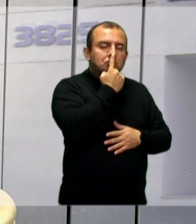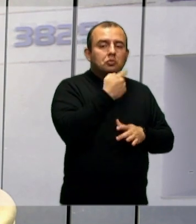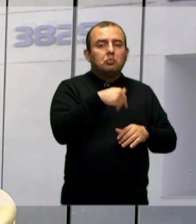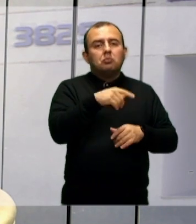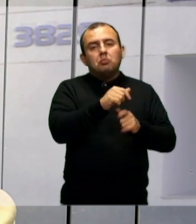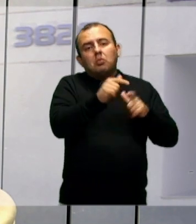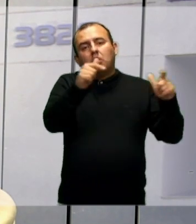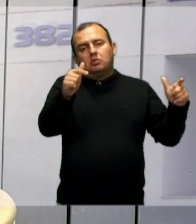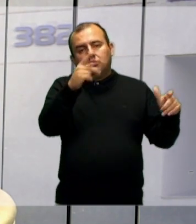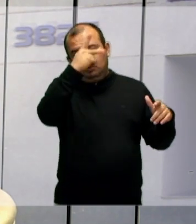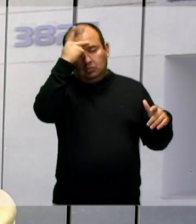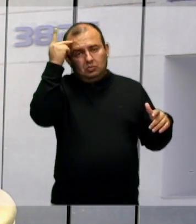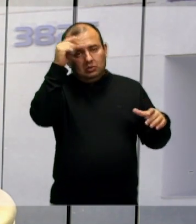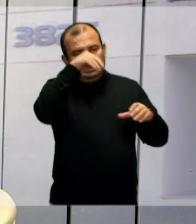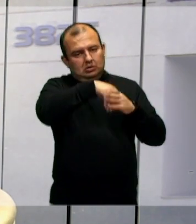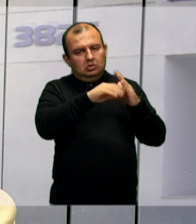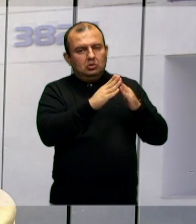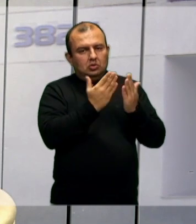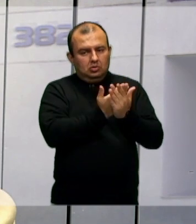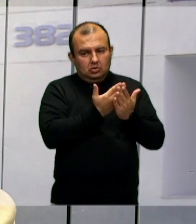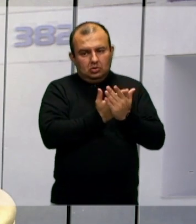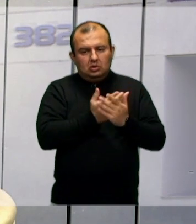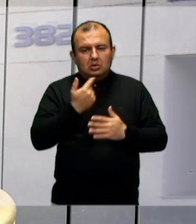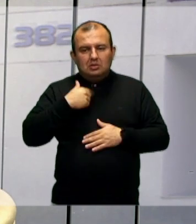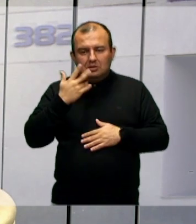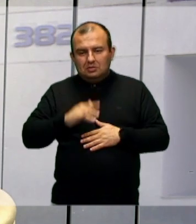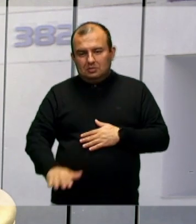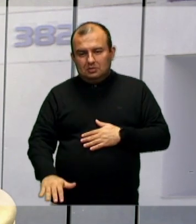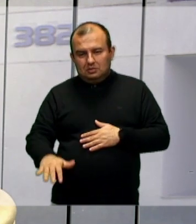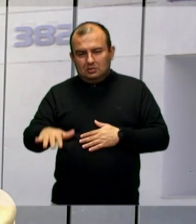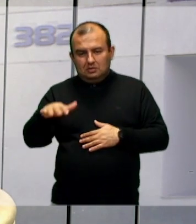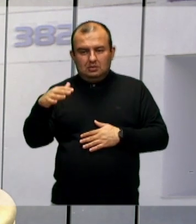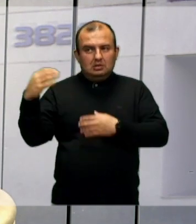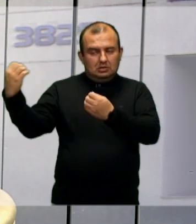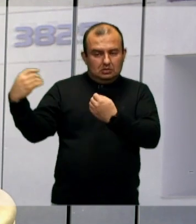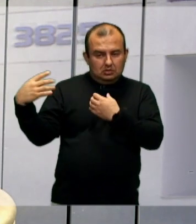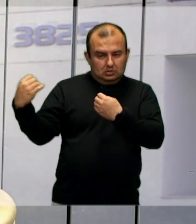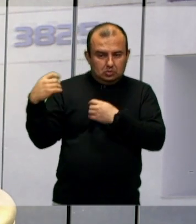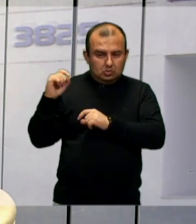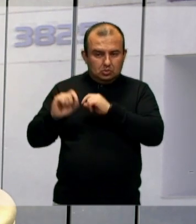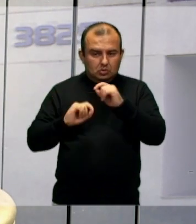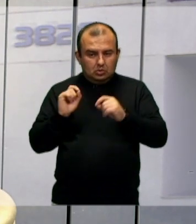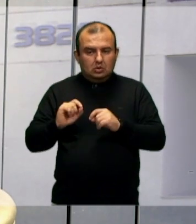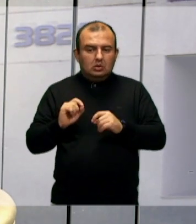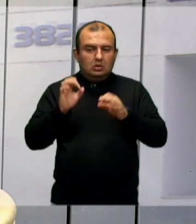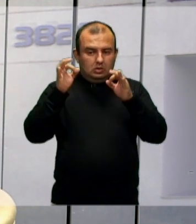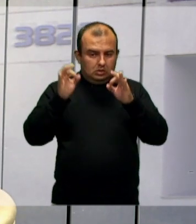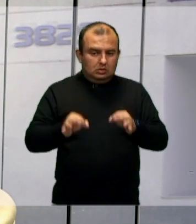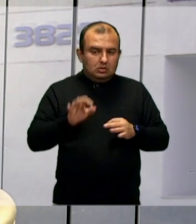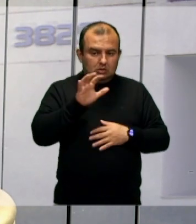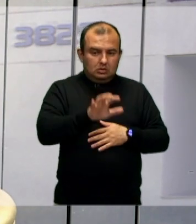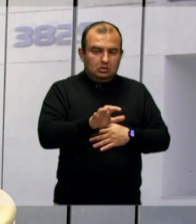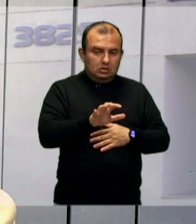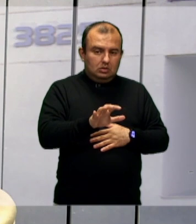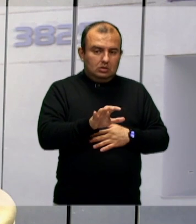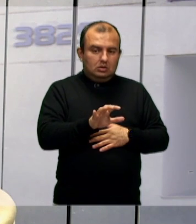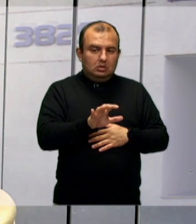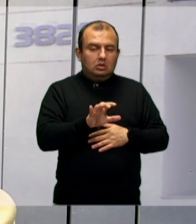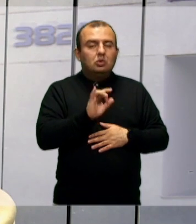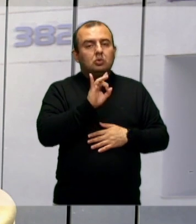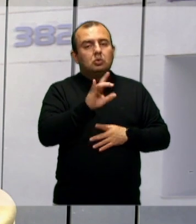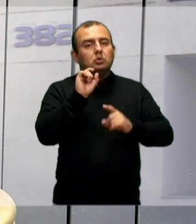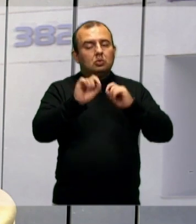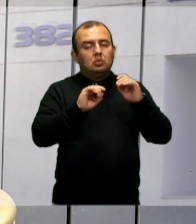pessoas da escola, eu desde pequeno sempre fui ensinada que assim, o negócio é certo e é isso, mas só que muitos